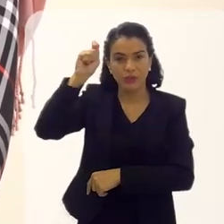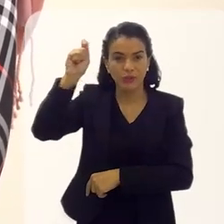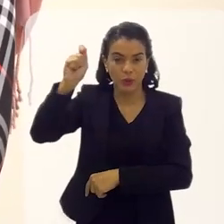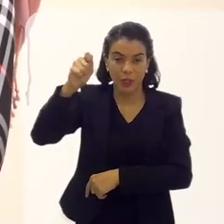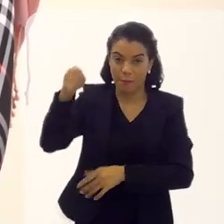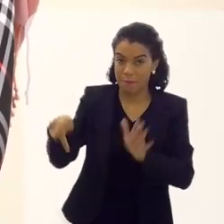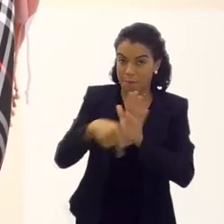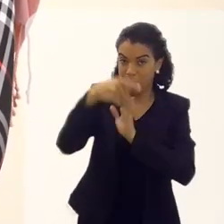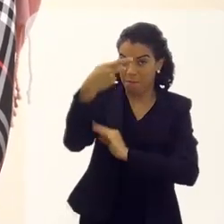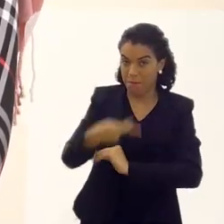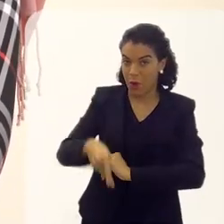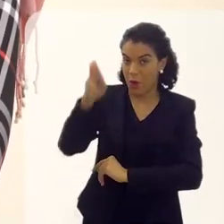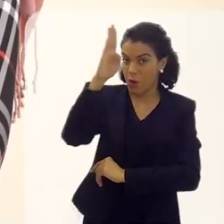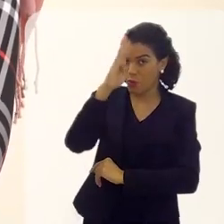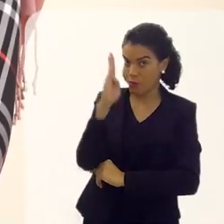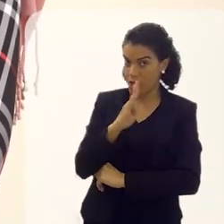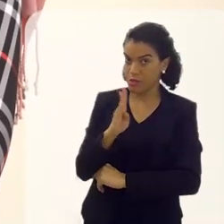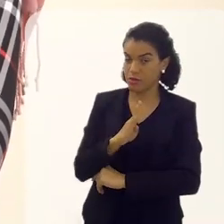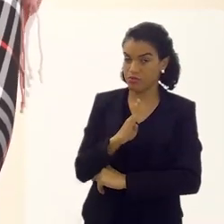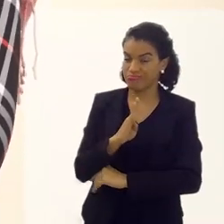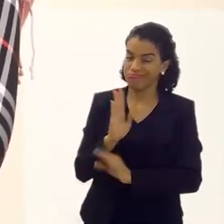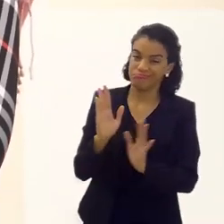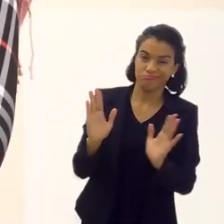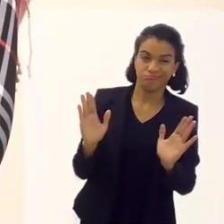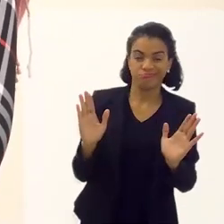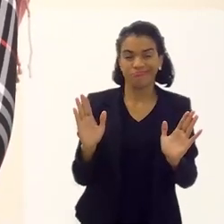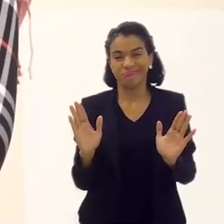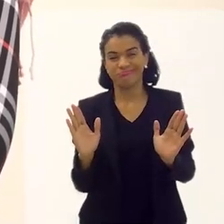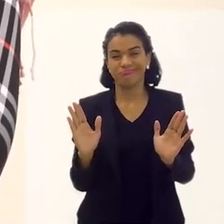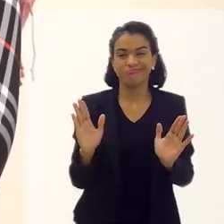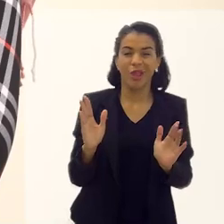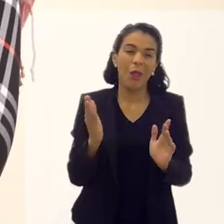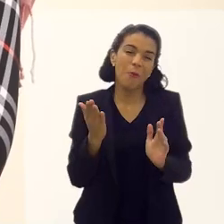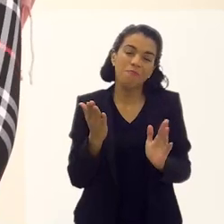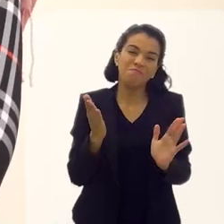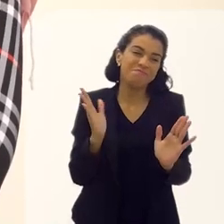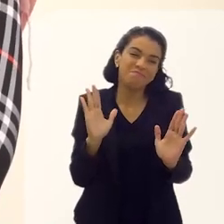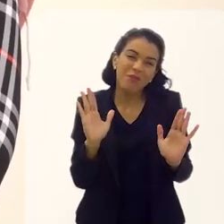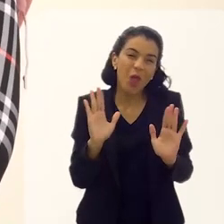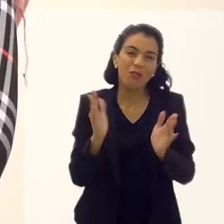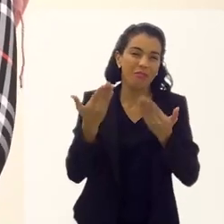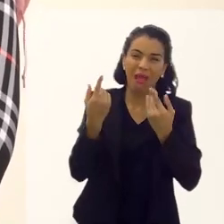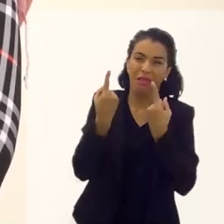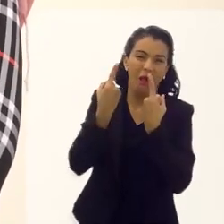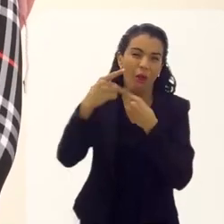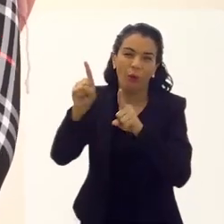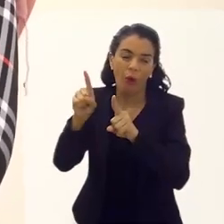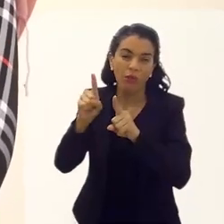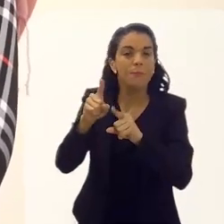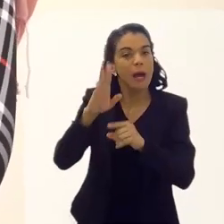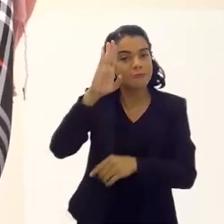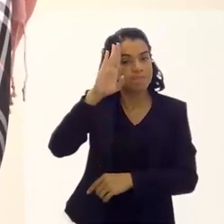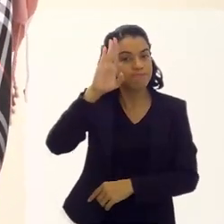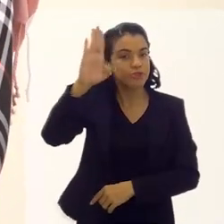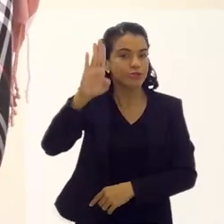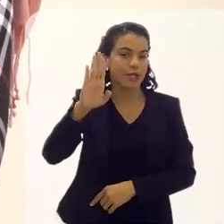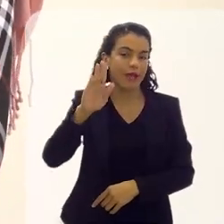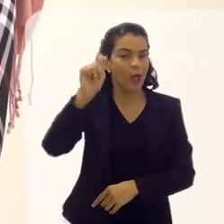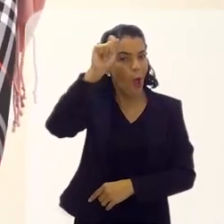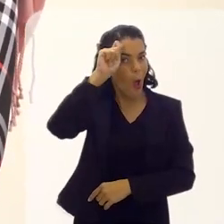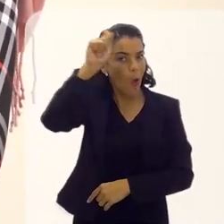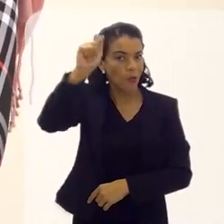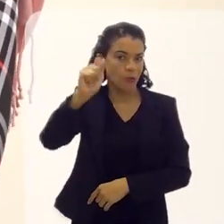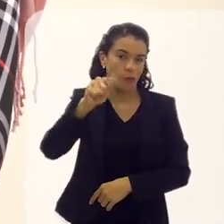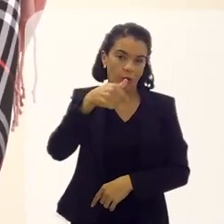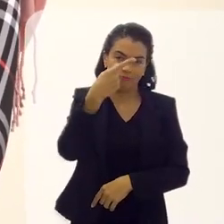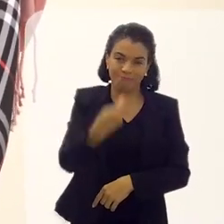nacionais, eu não leio nada contra, mas eu quero prestigiar os